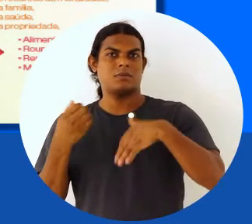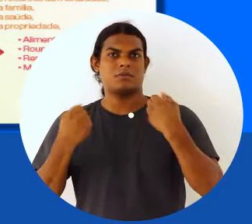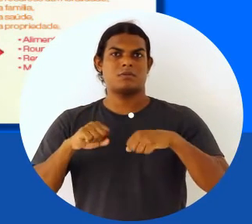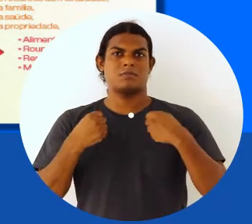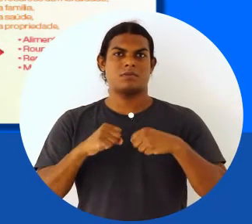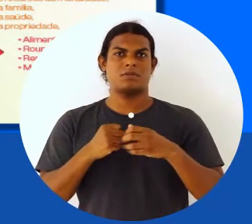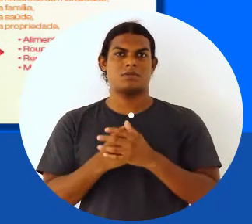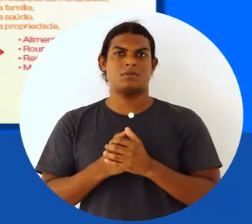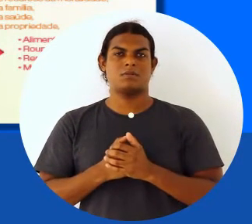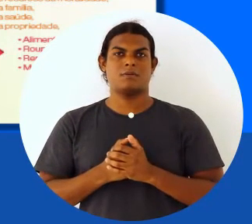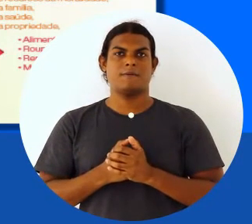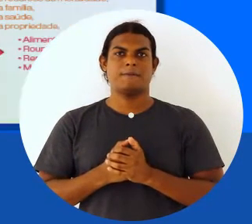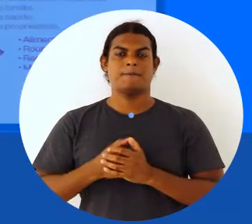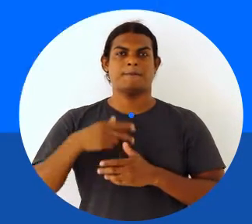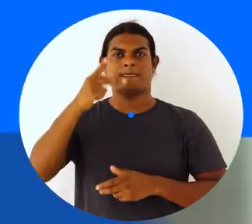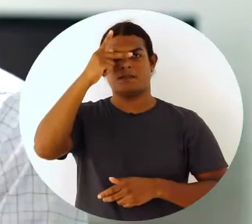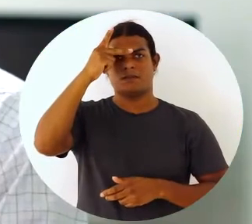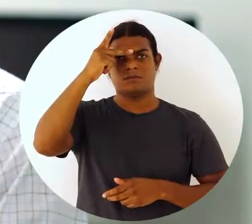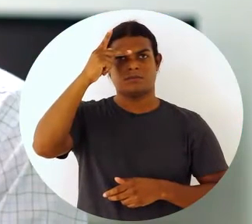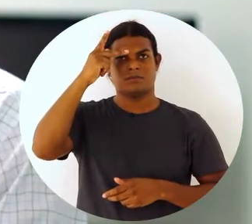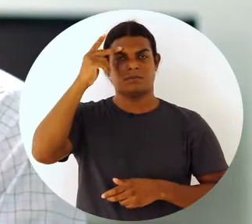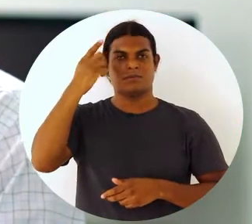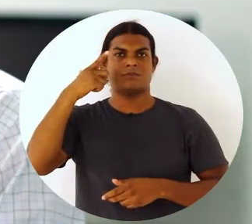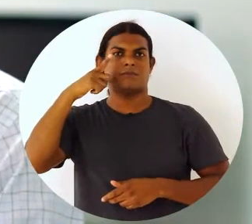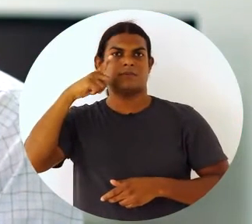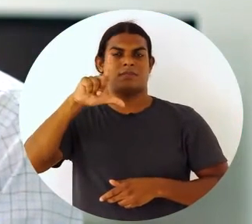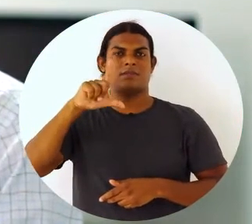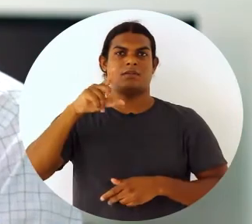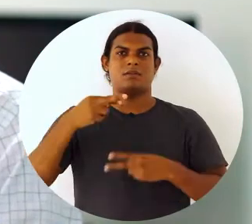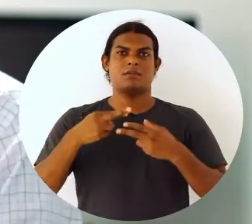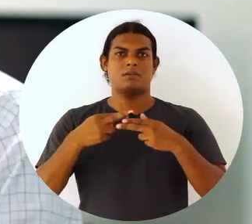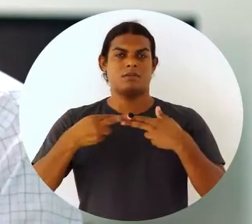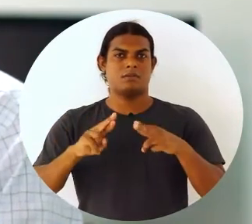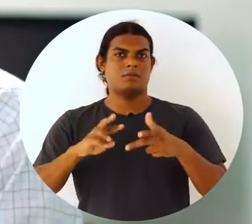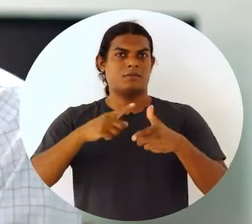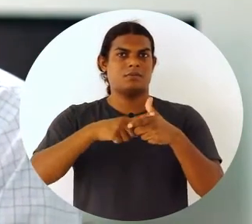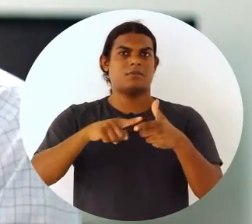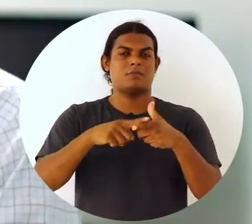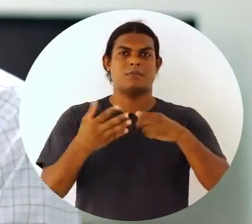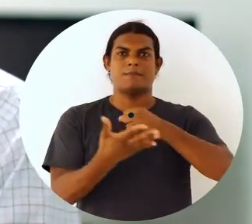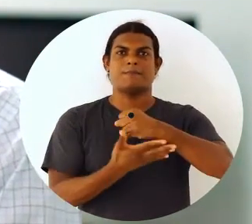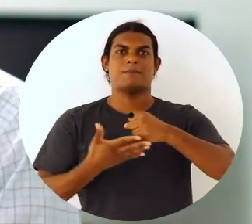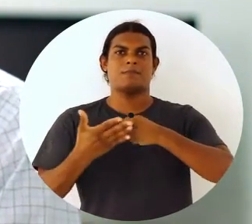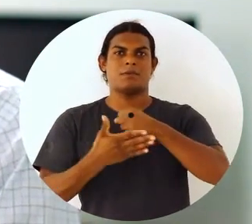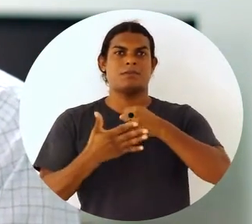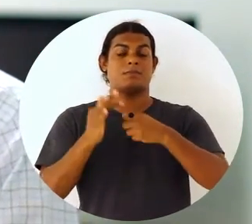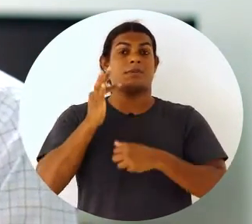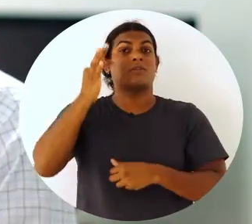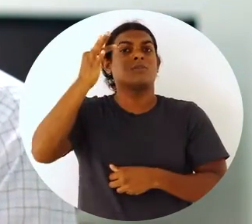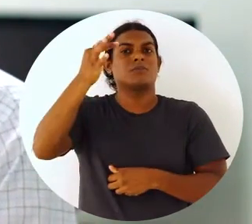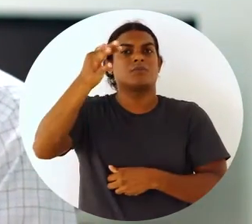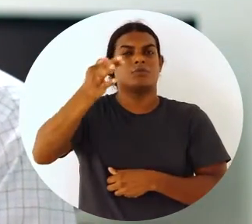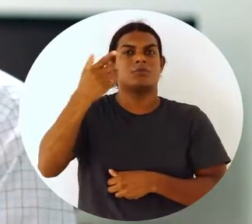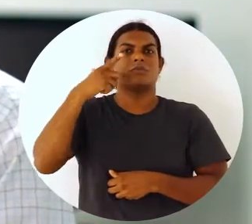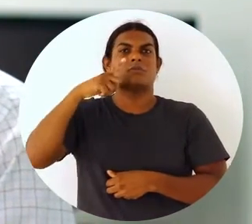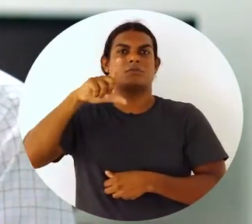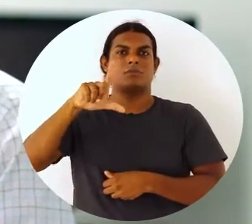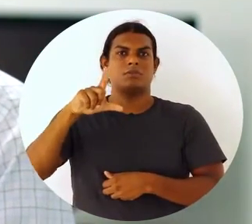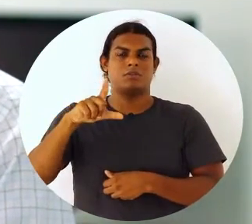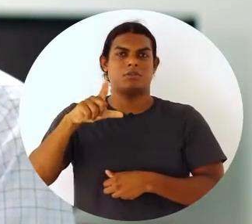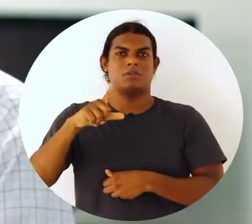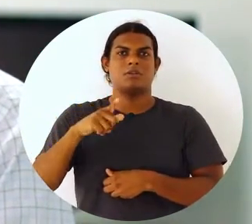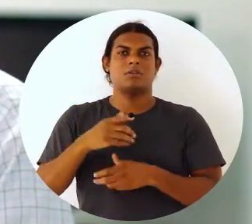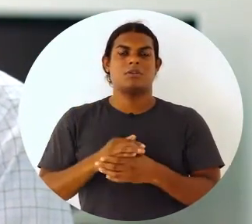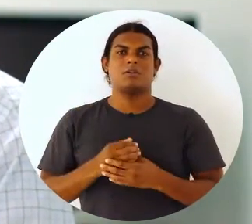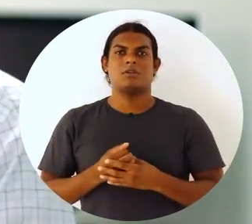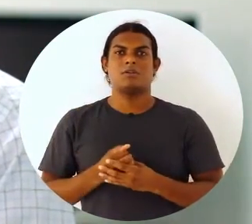o indivíduo supra as suas necessidades mais básicas para que ele possa almejar o suprimento das